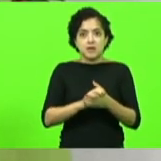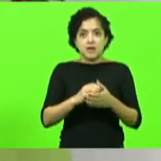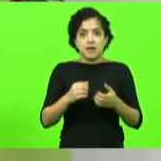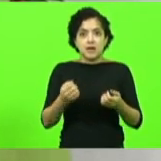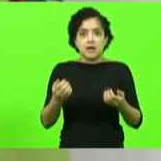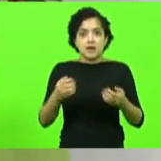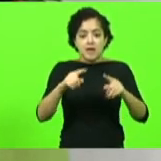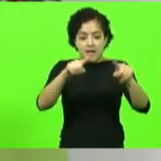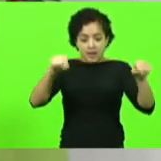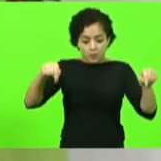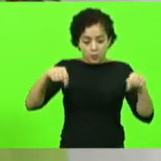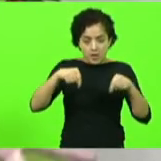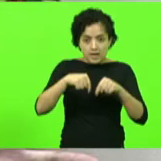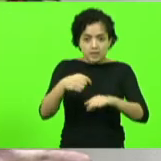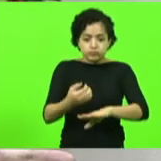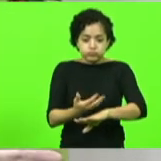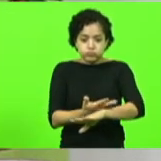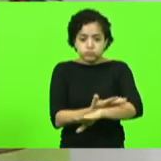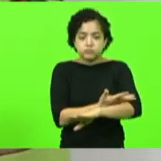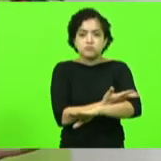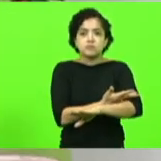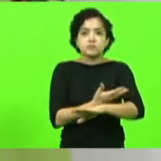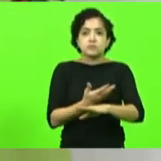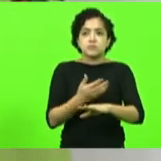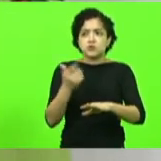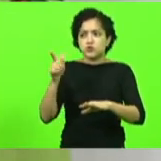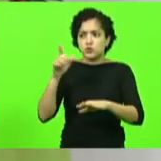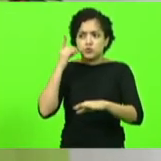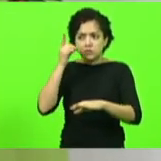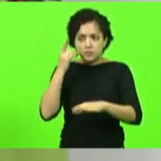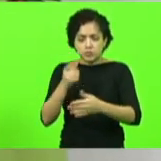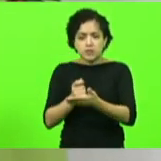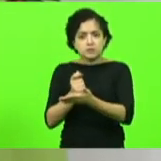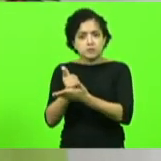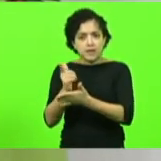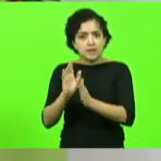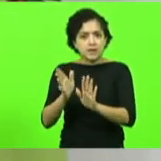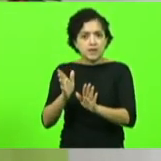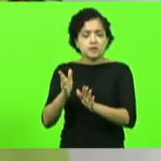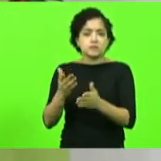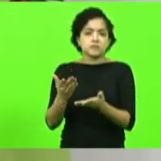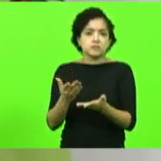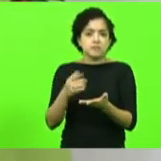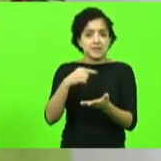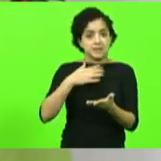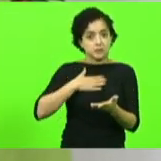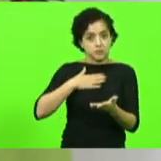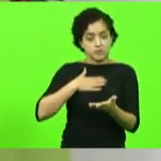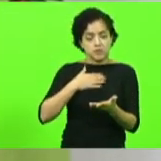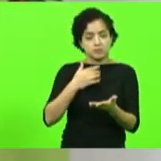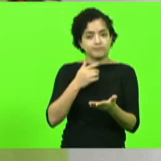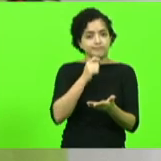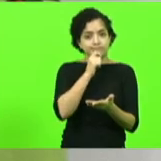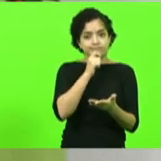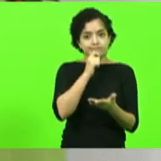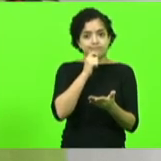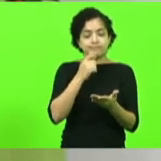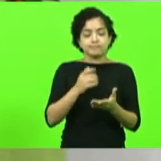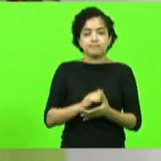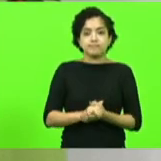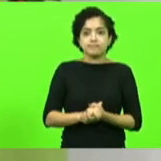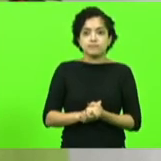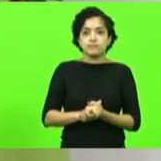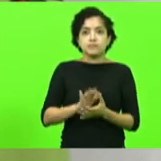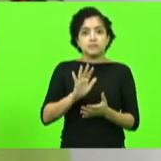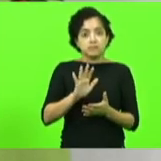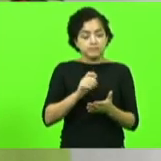de todos os deputados foram pagos os recursos mas do Márcio Machado não do Márcio Machado não mas ele